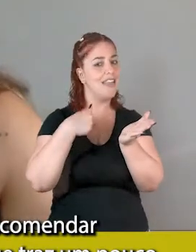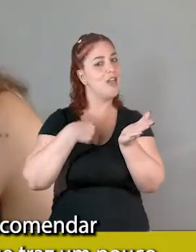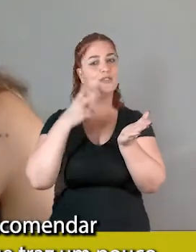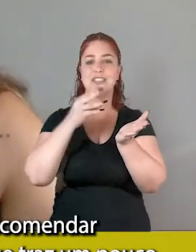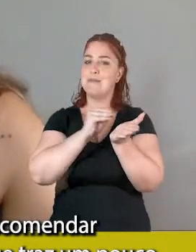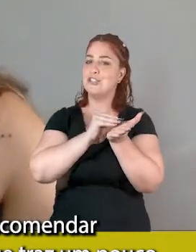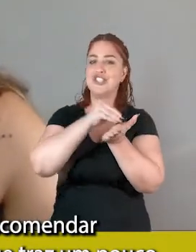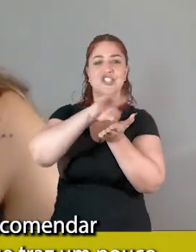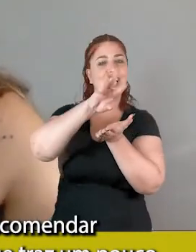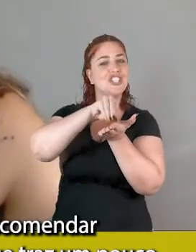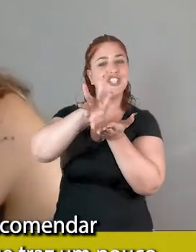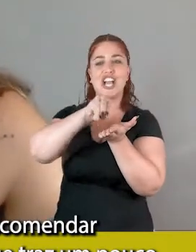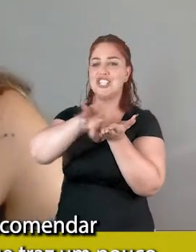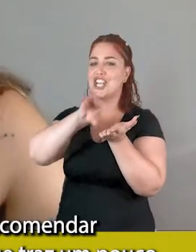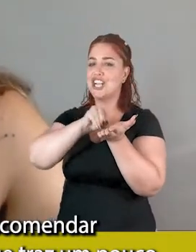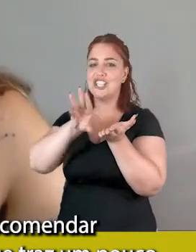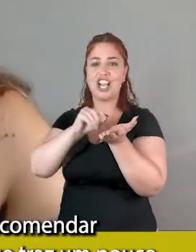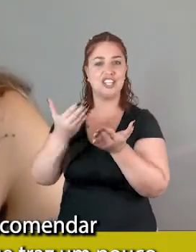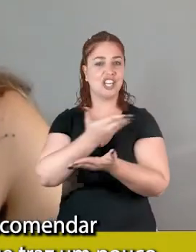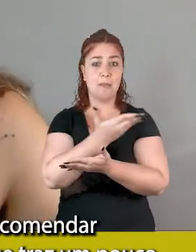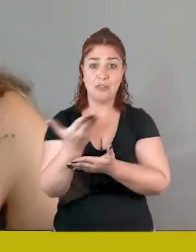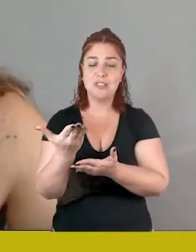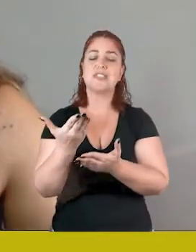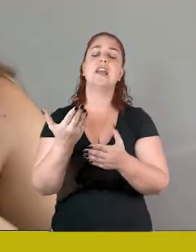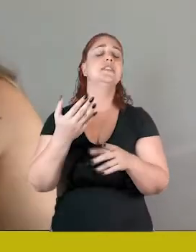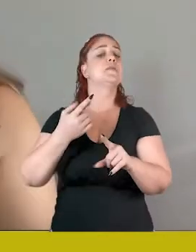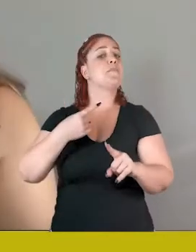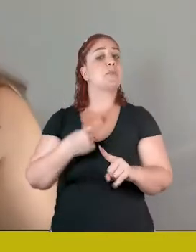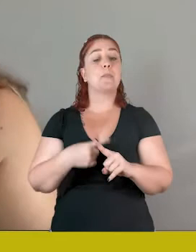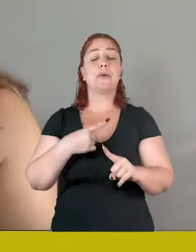recomendar porque, realmente, eu acho que traz um pouco